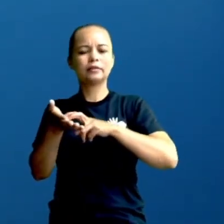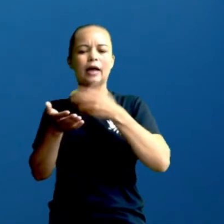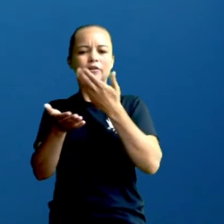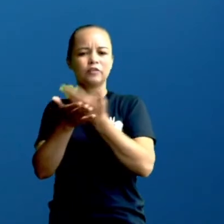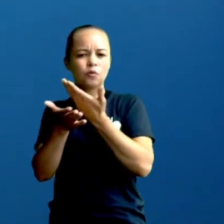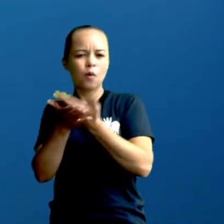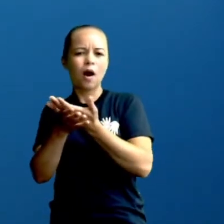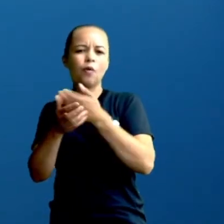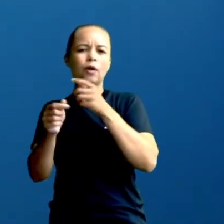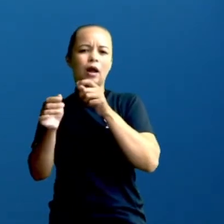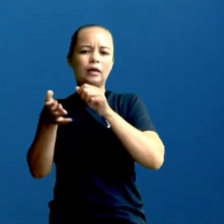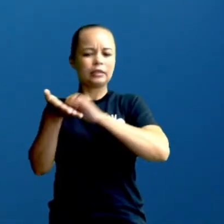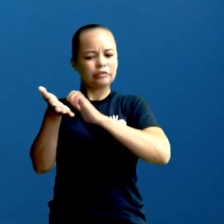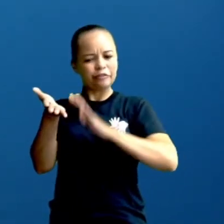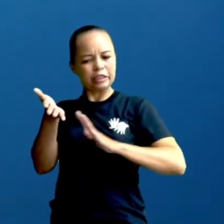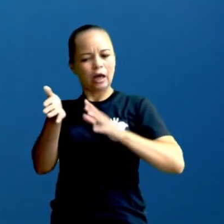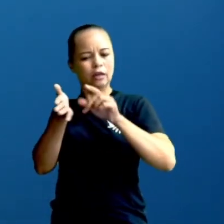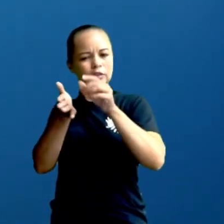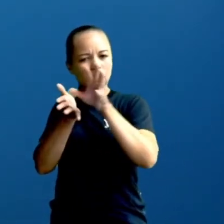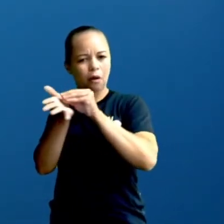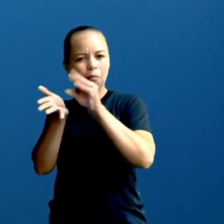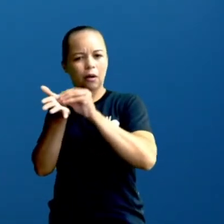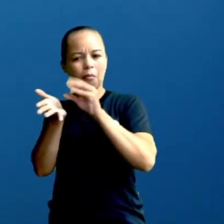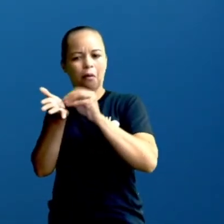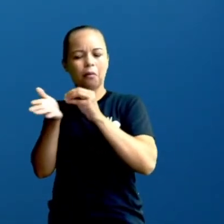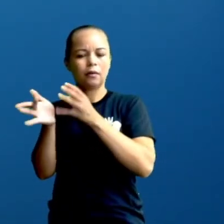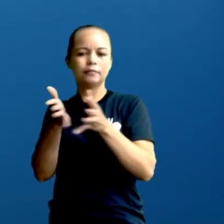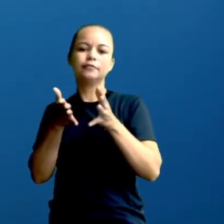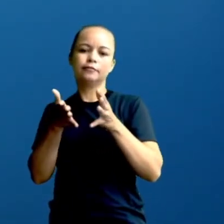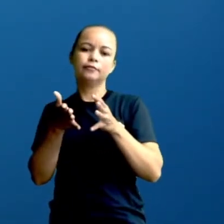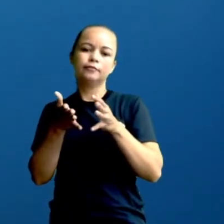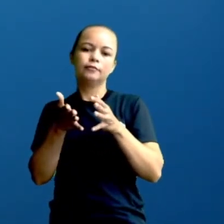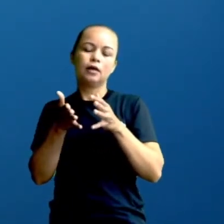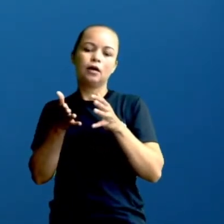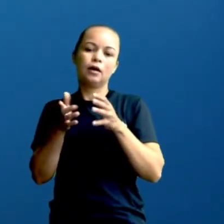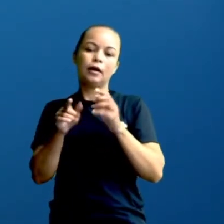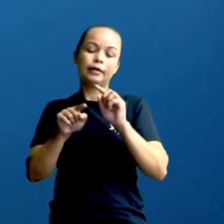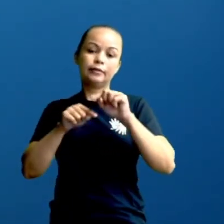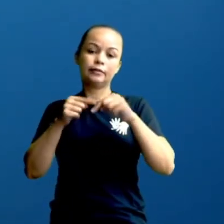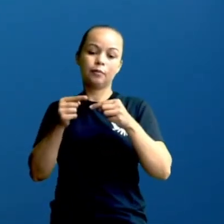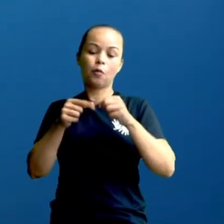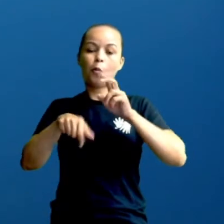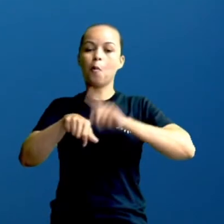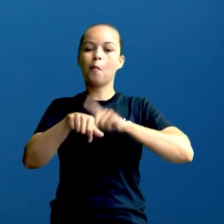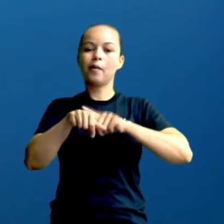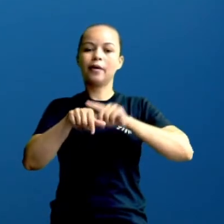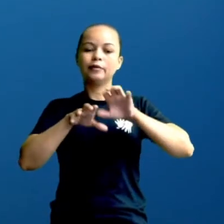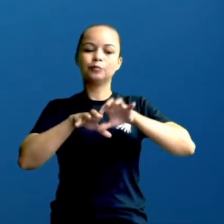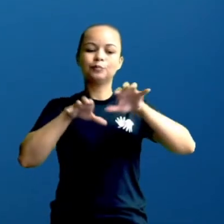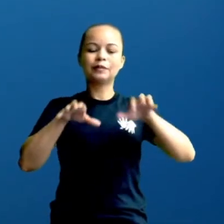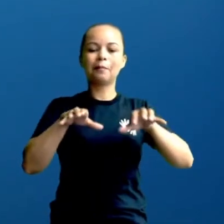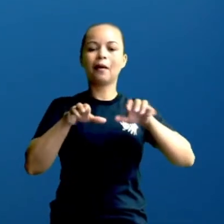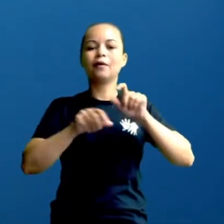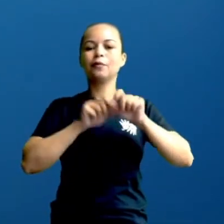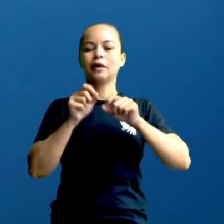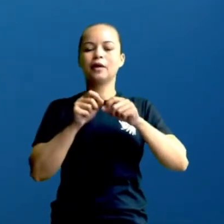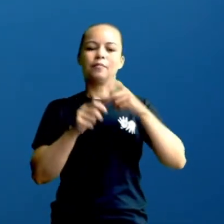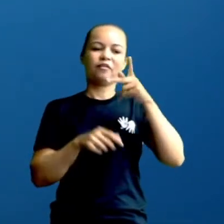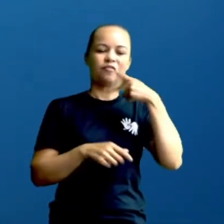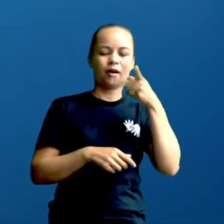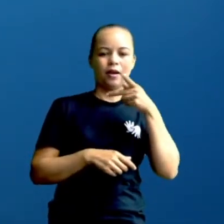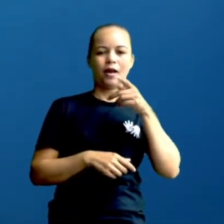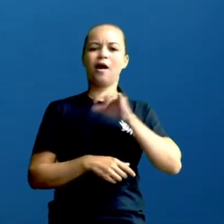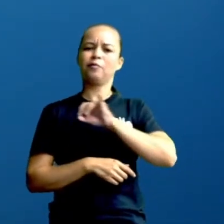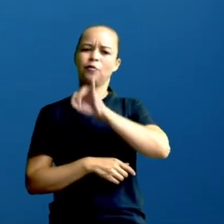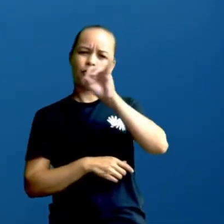estar anotando as atividades. E aí, separa outro momento, no caso, para poder falar, dar